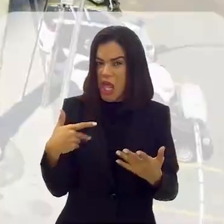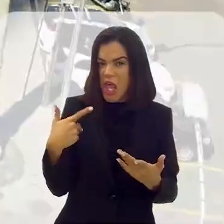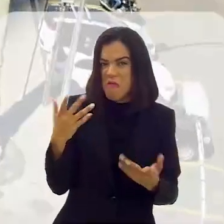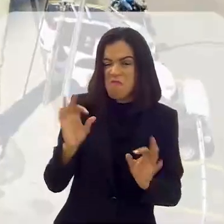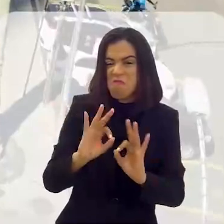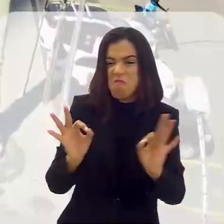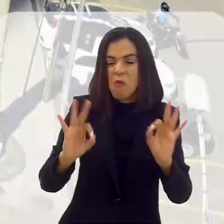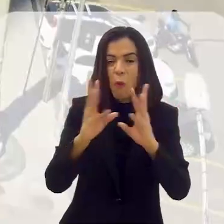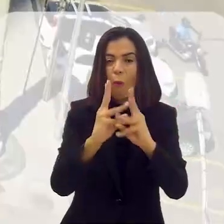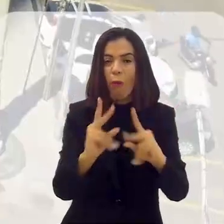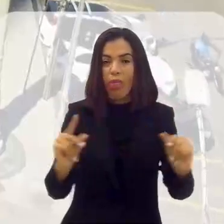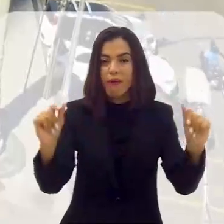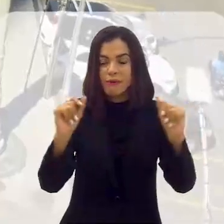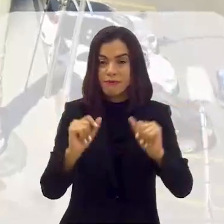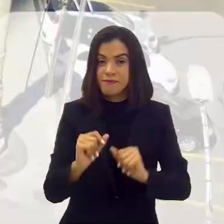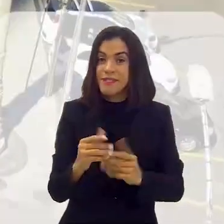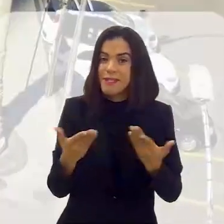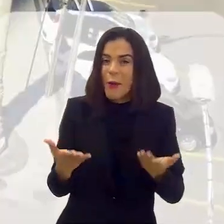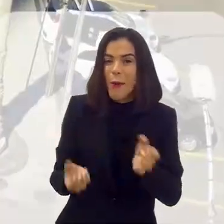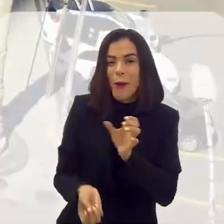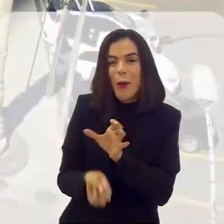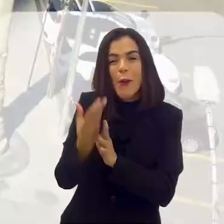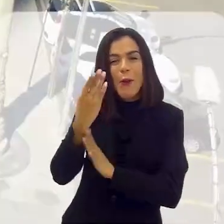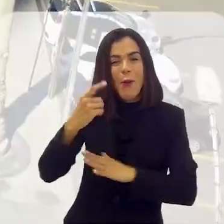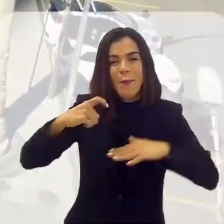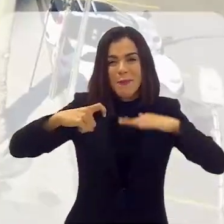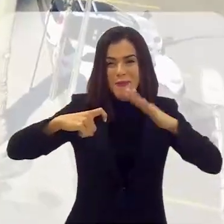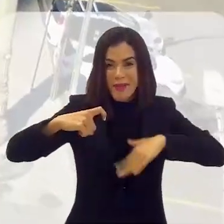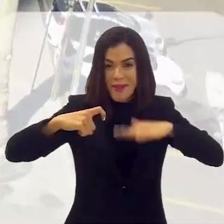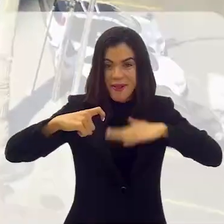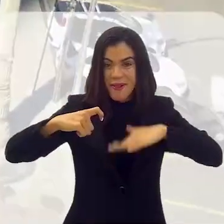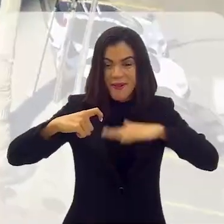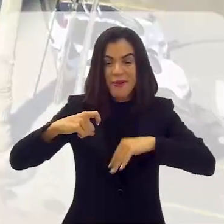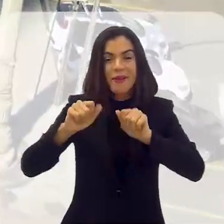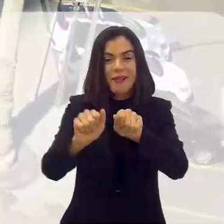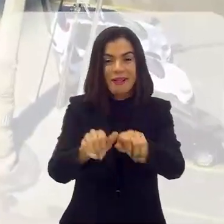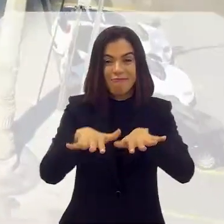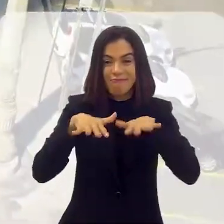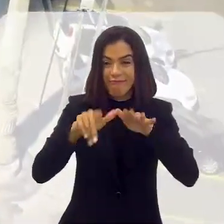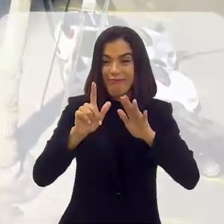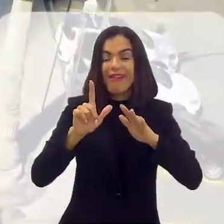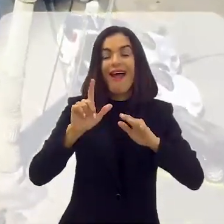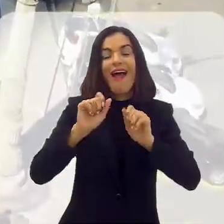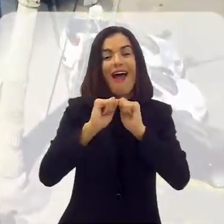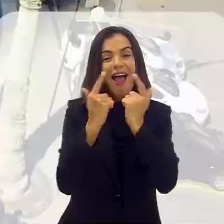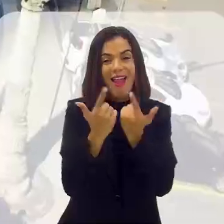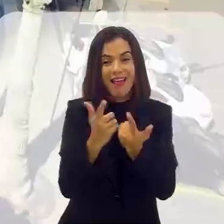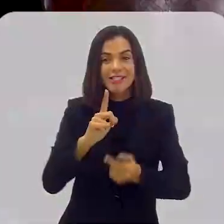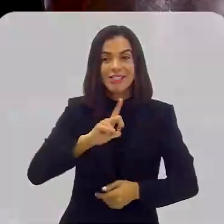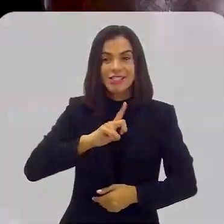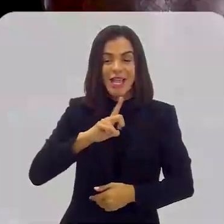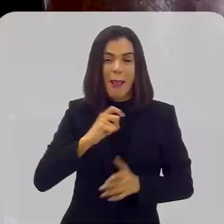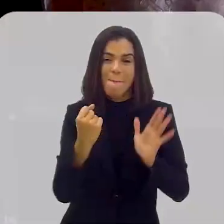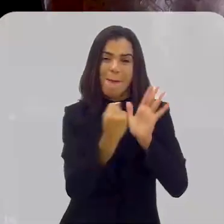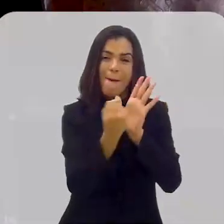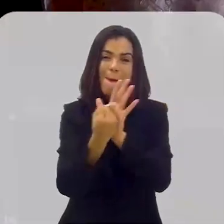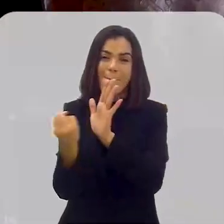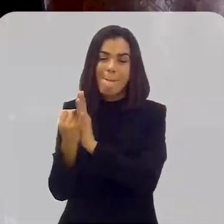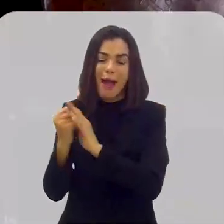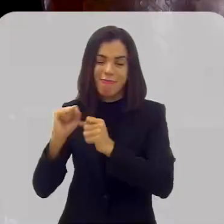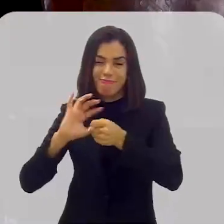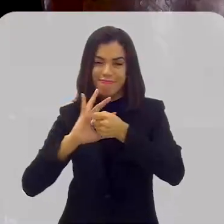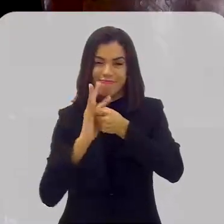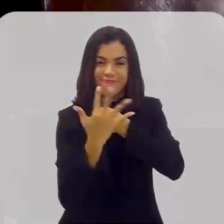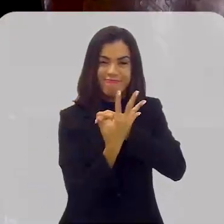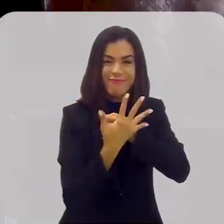não se sustenta à luz da história. É, então, criou-se uma lenda, né, de que na Alergia existem símbolos fascistas no Palácio Ceradentes.